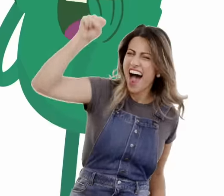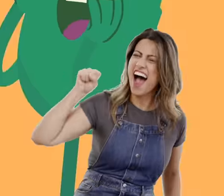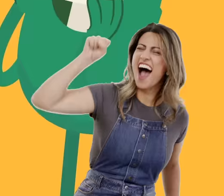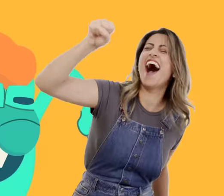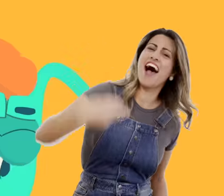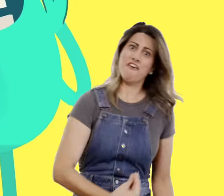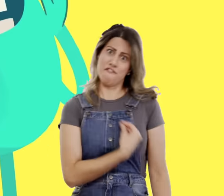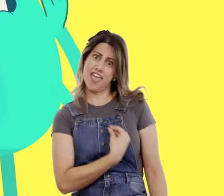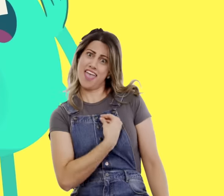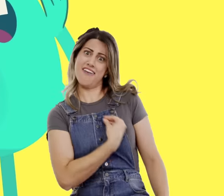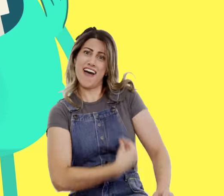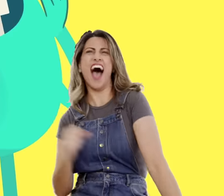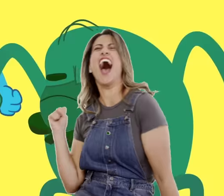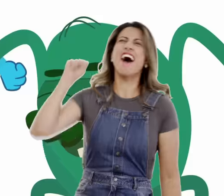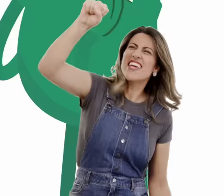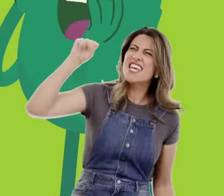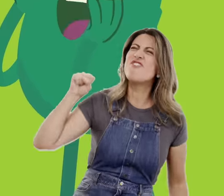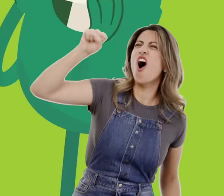Diga vivo